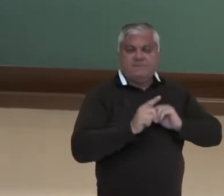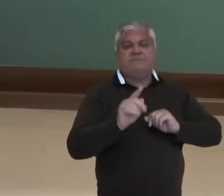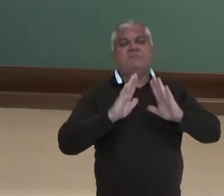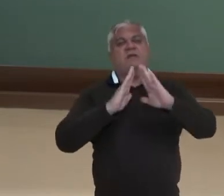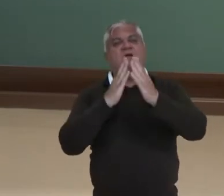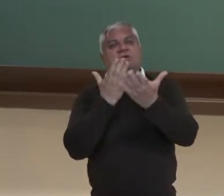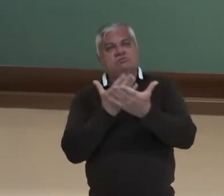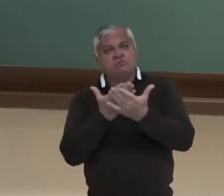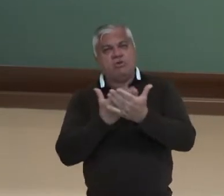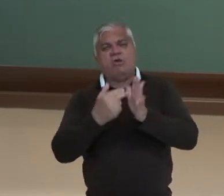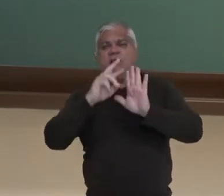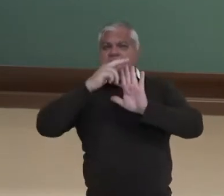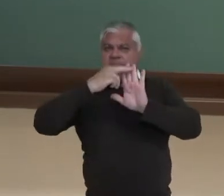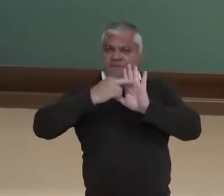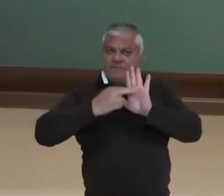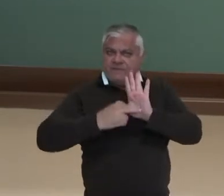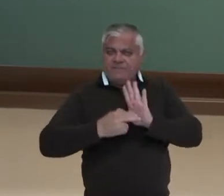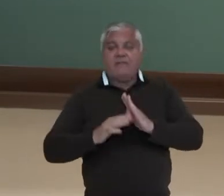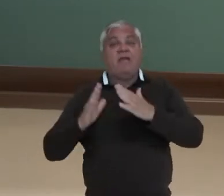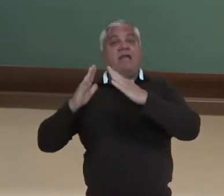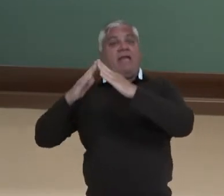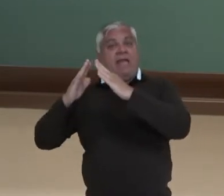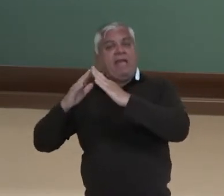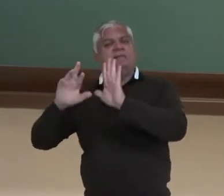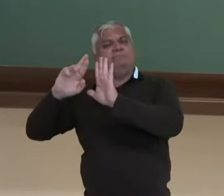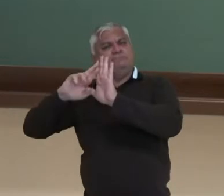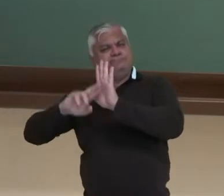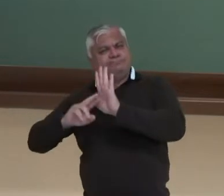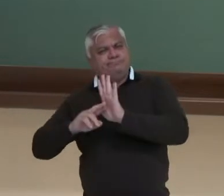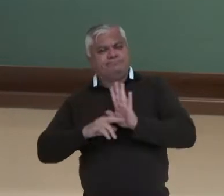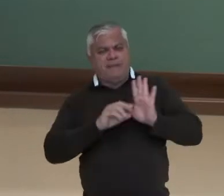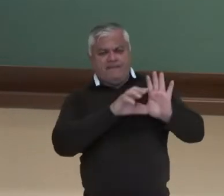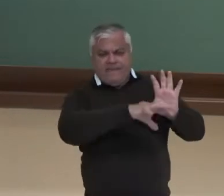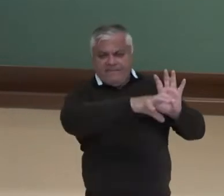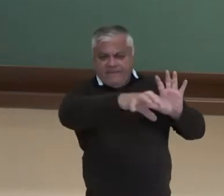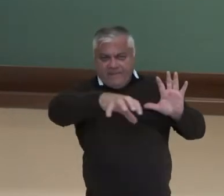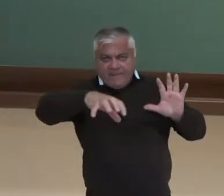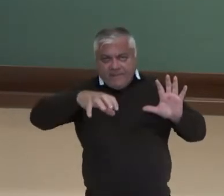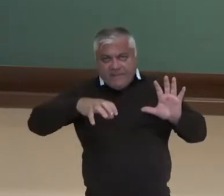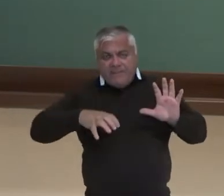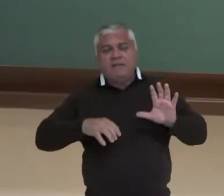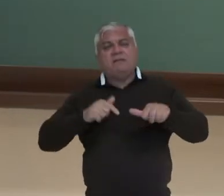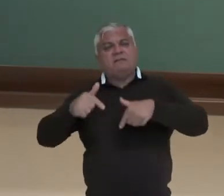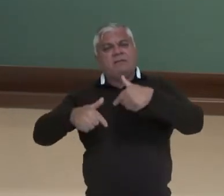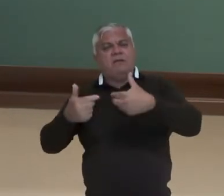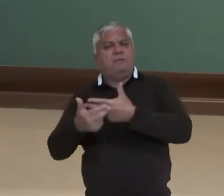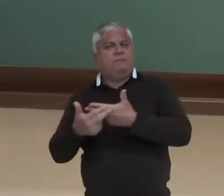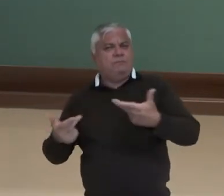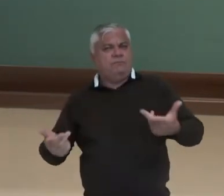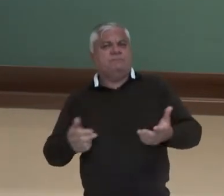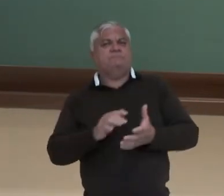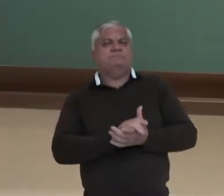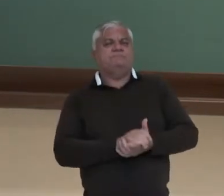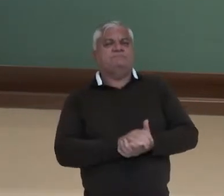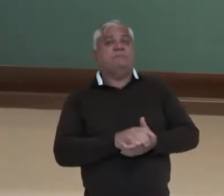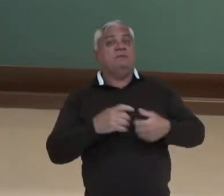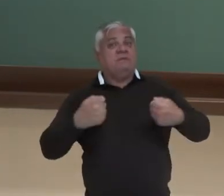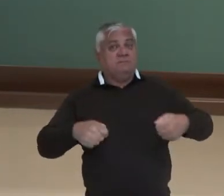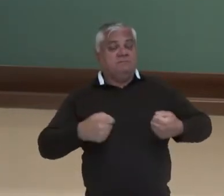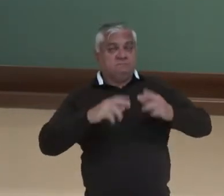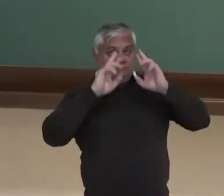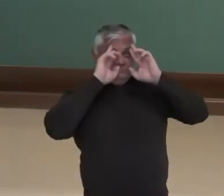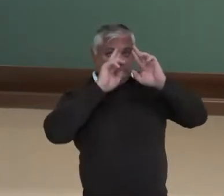escola tem as suas, em casa, né? Em todo lugar, no trabalho dos pais, né? Enfim, precisamos